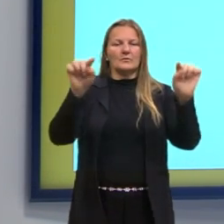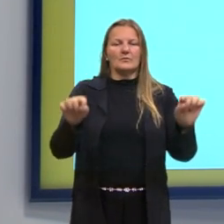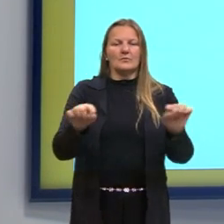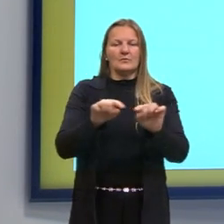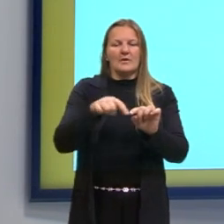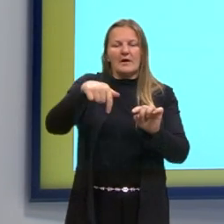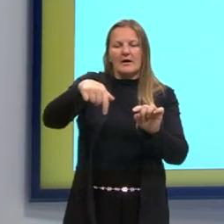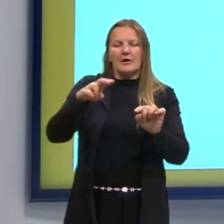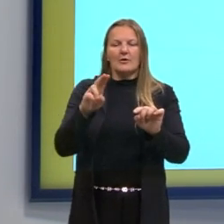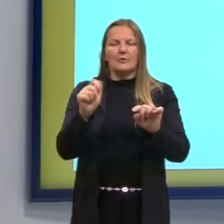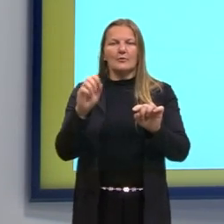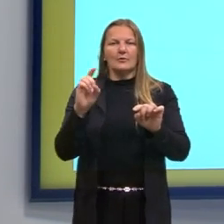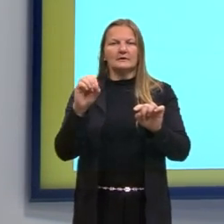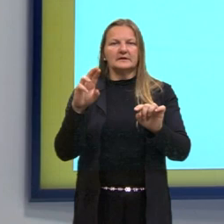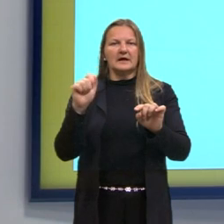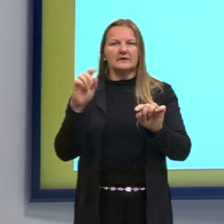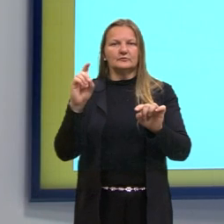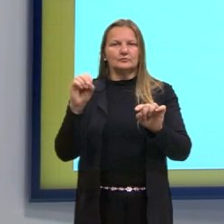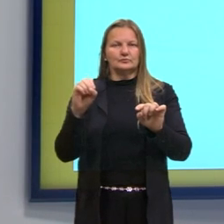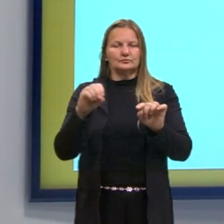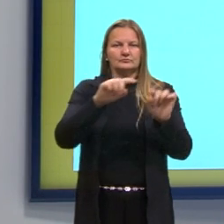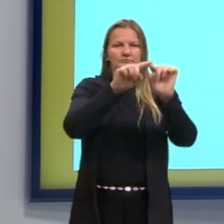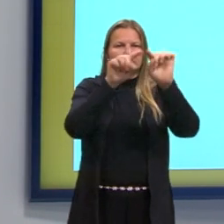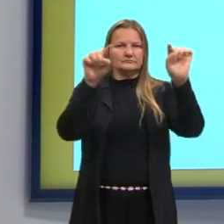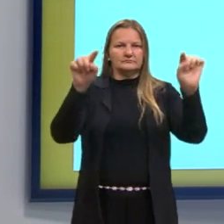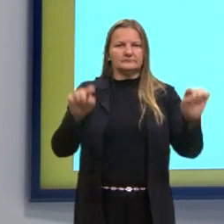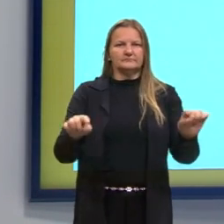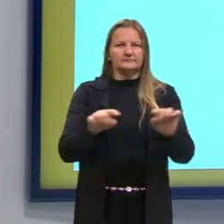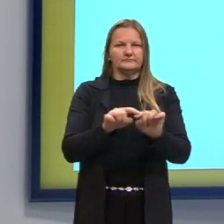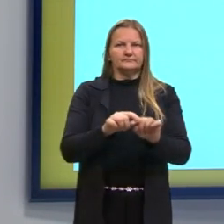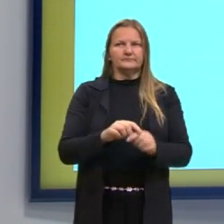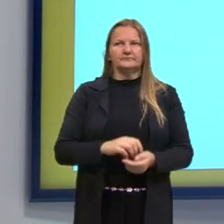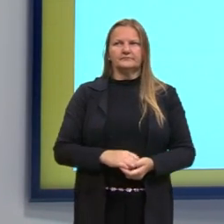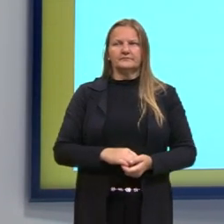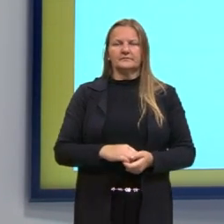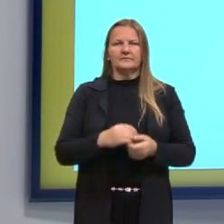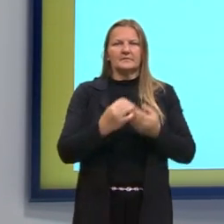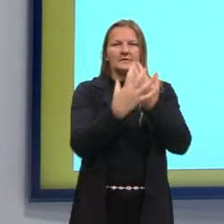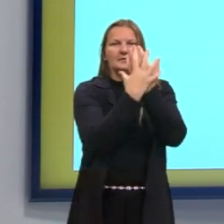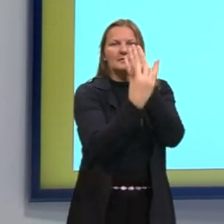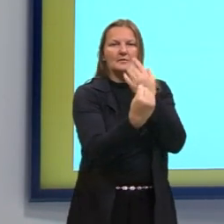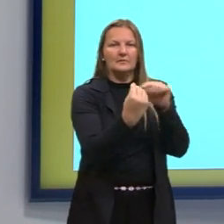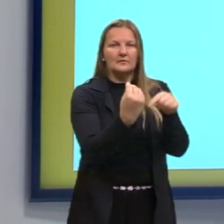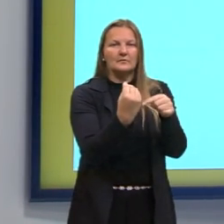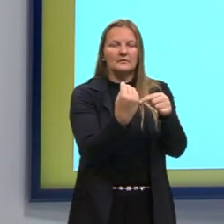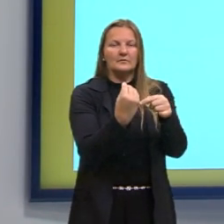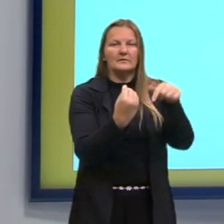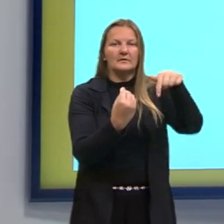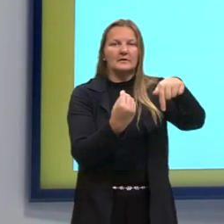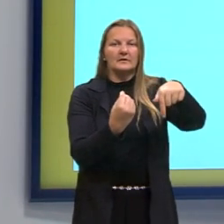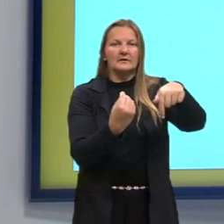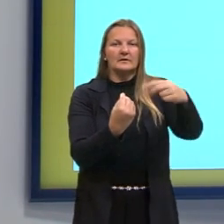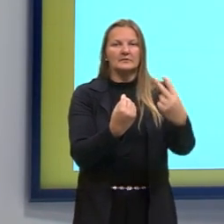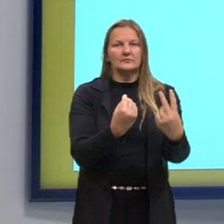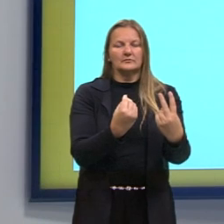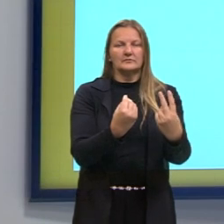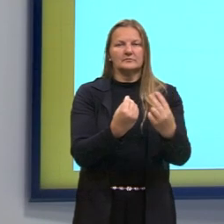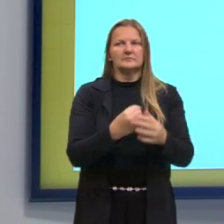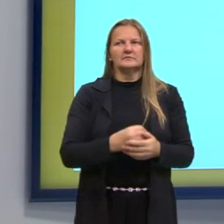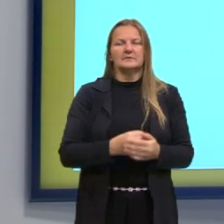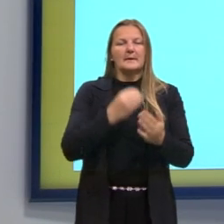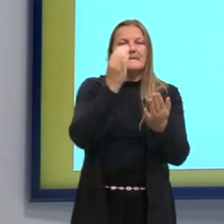O quadrado 2, como que eu posso representar? Eu vou chamar ele de Q2 e eu sei que o lado dele é